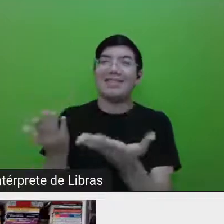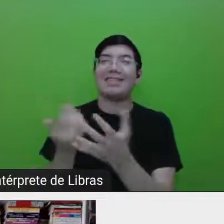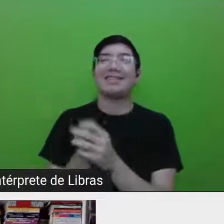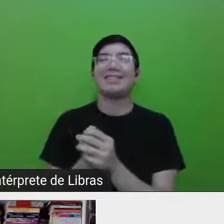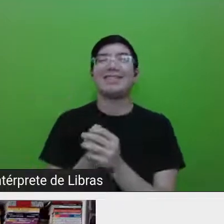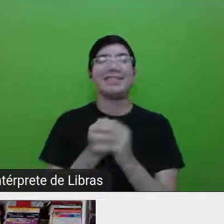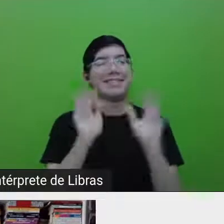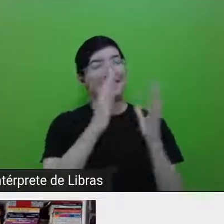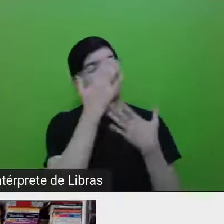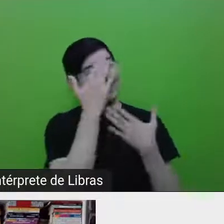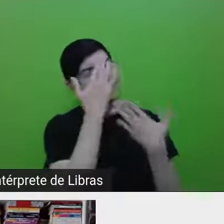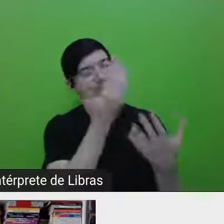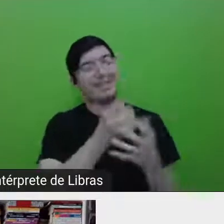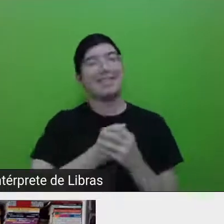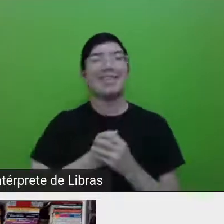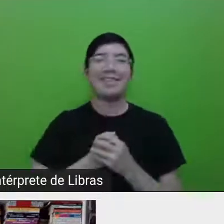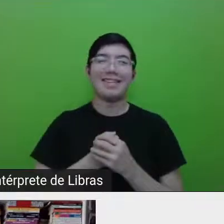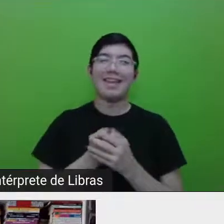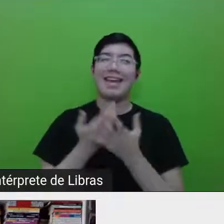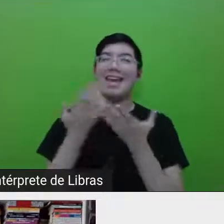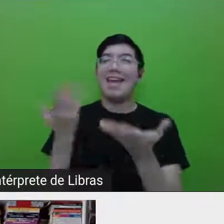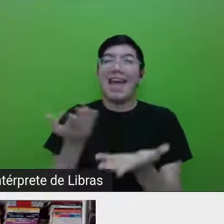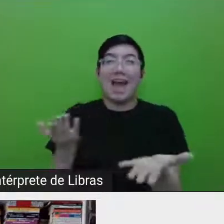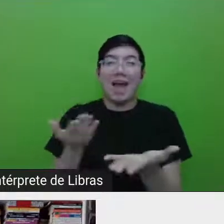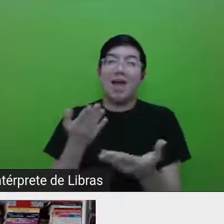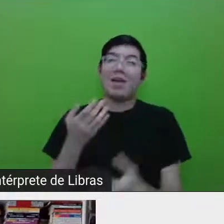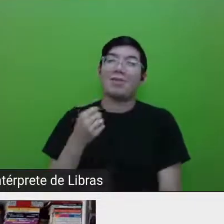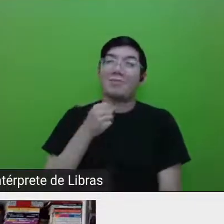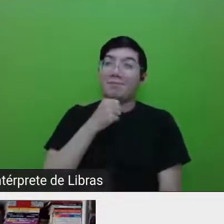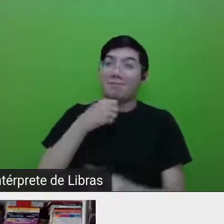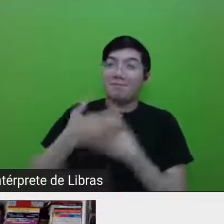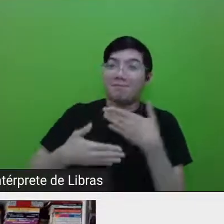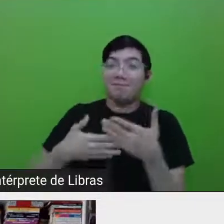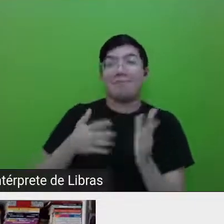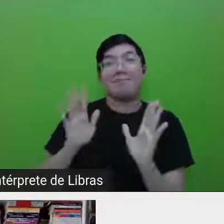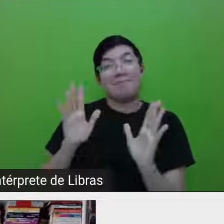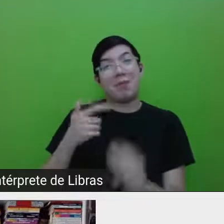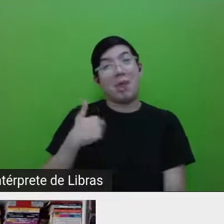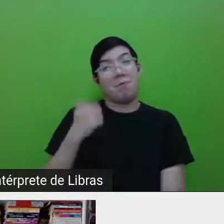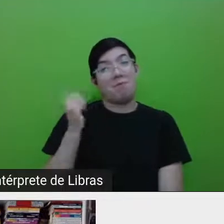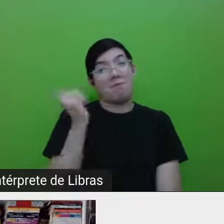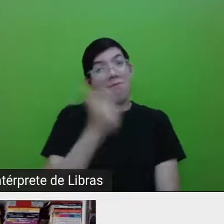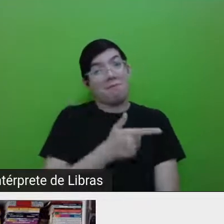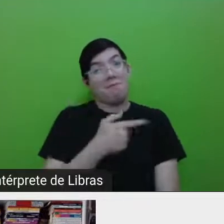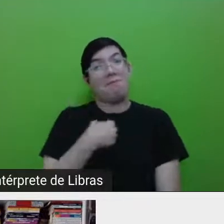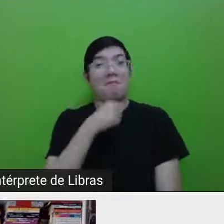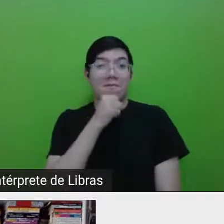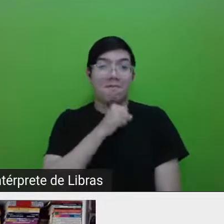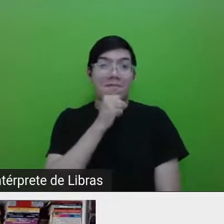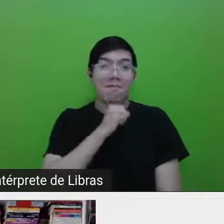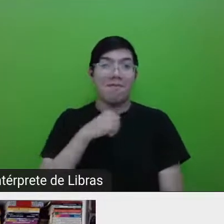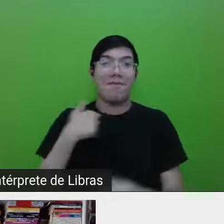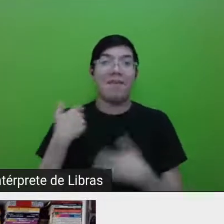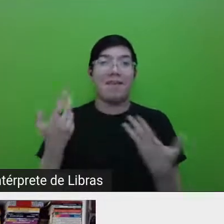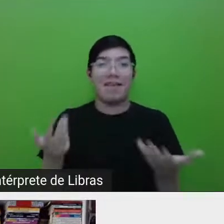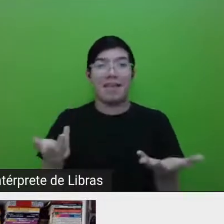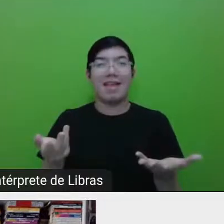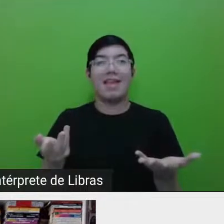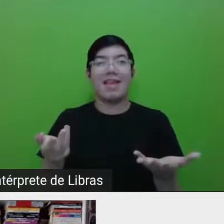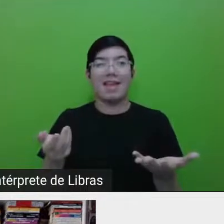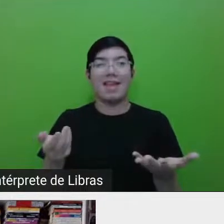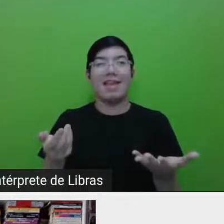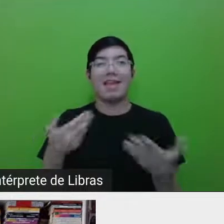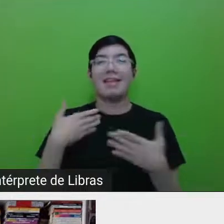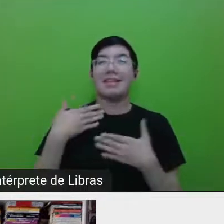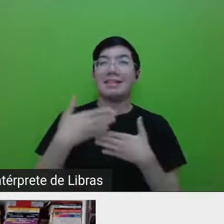E ficou um pouquinho mais velha, né? Eu sou um pouquinho mais velha do que ela, né? Estamos aí, cada vez mais